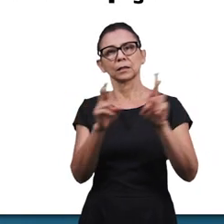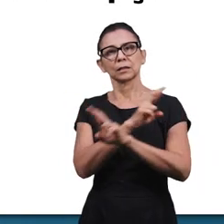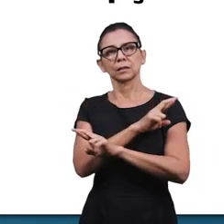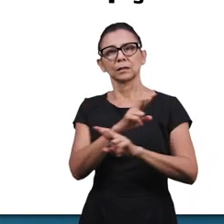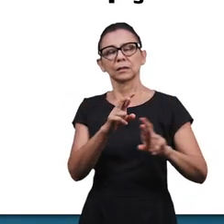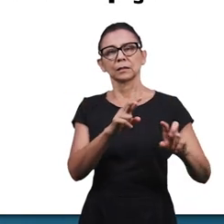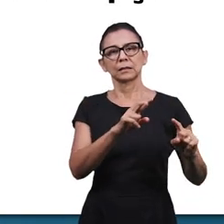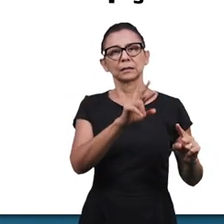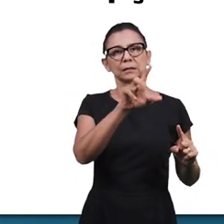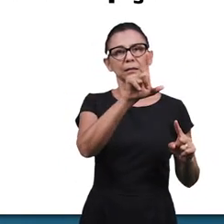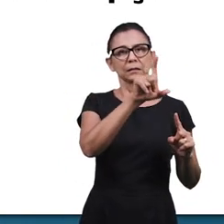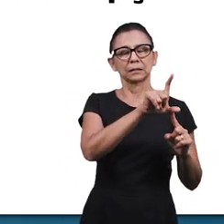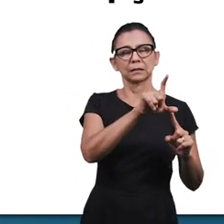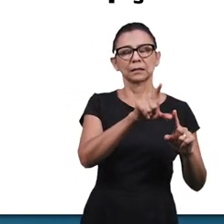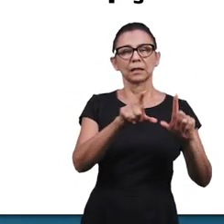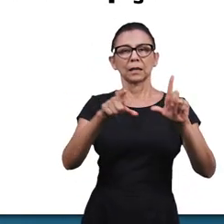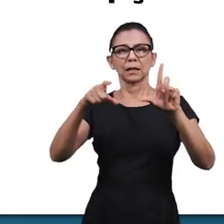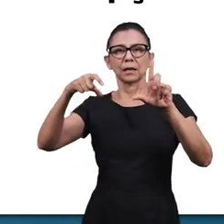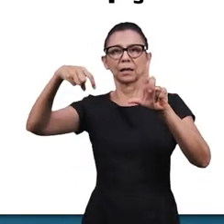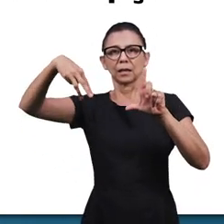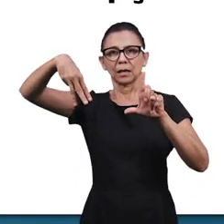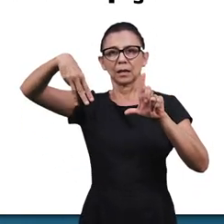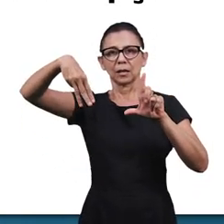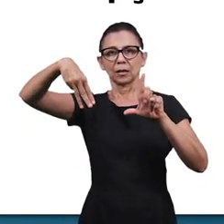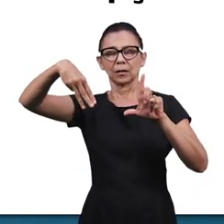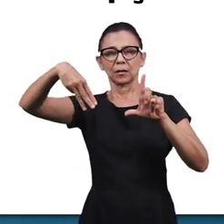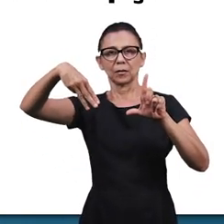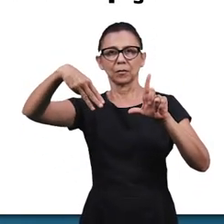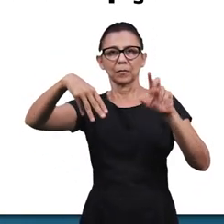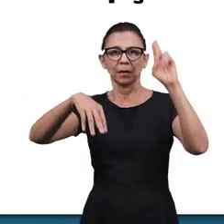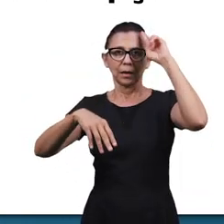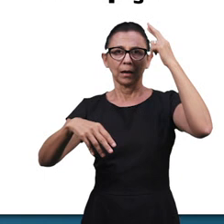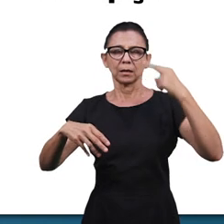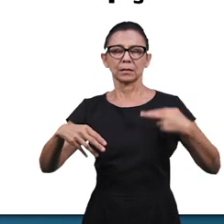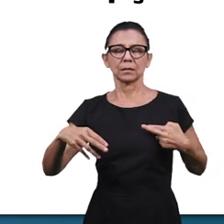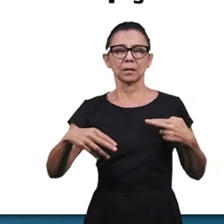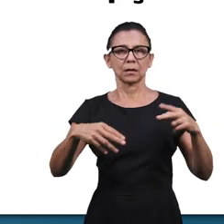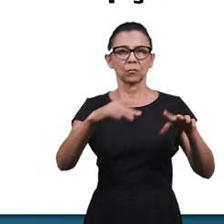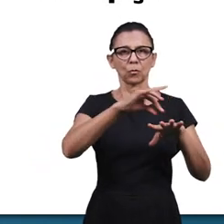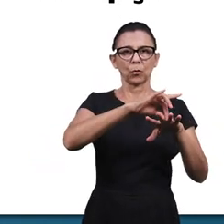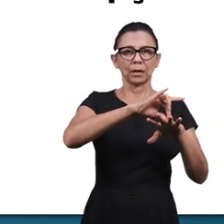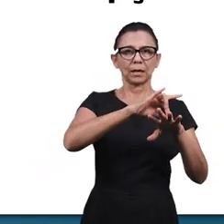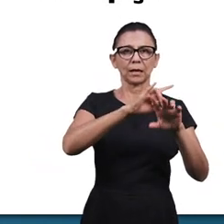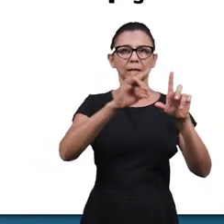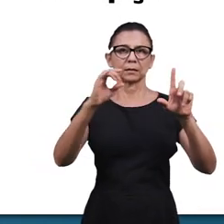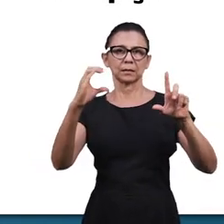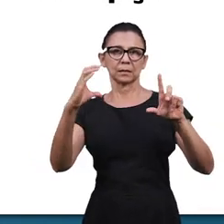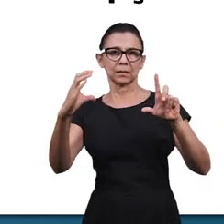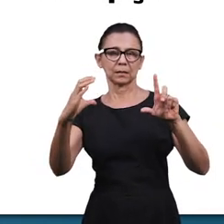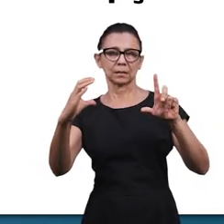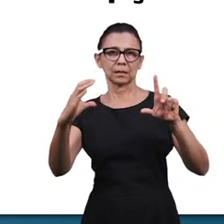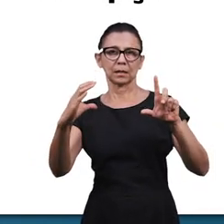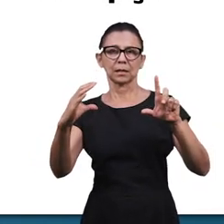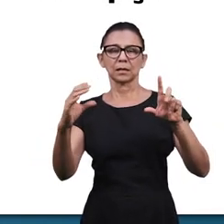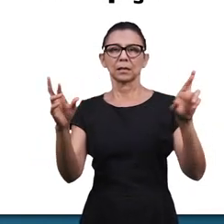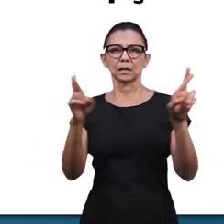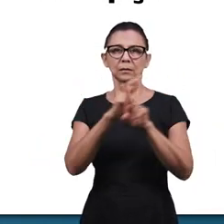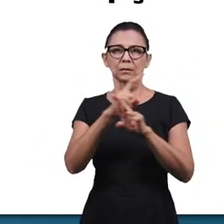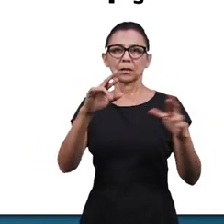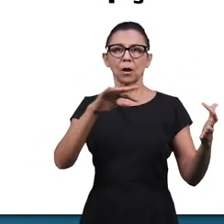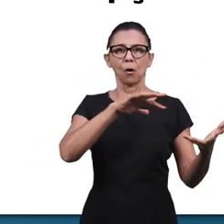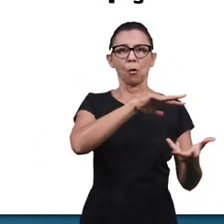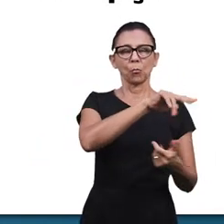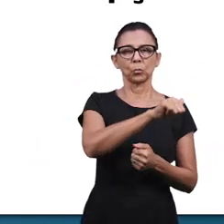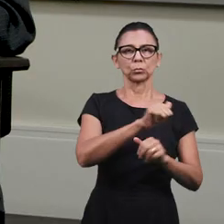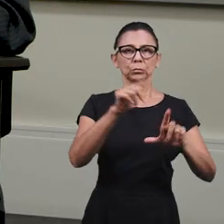maligno, então será a letra M. E quando se tratar da carne, será a letra C. E quando se tratar do mundo, será